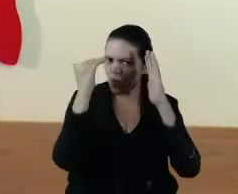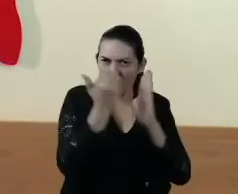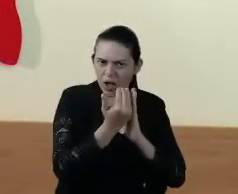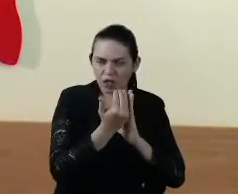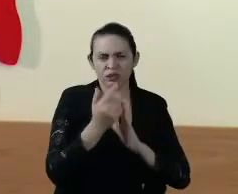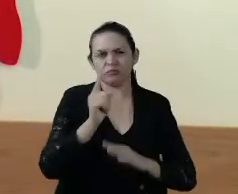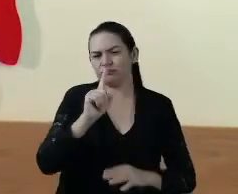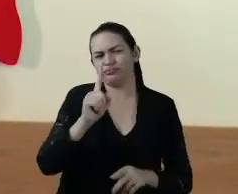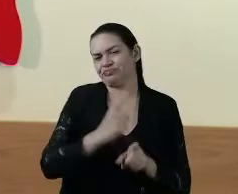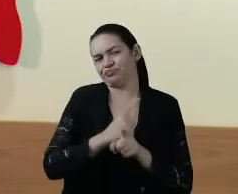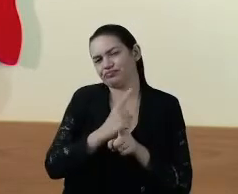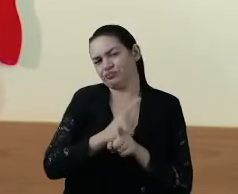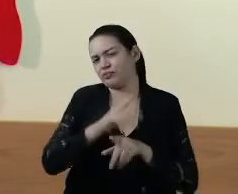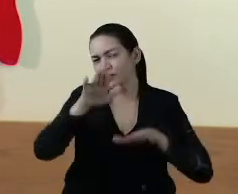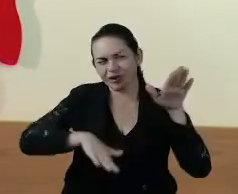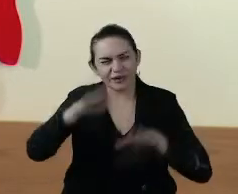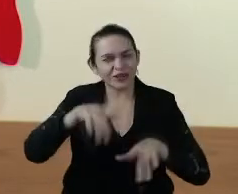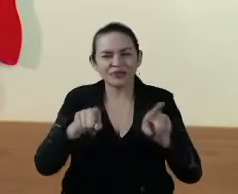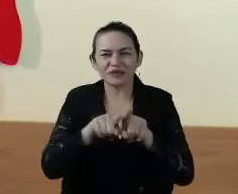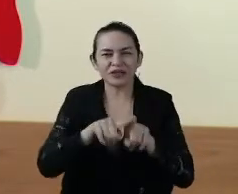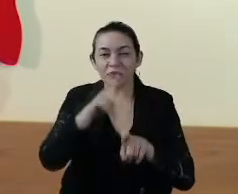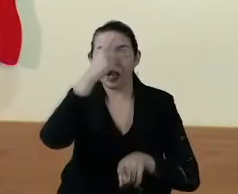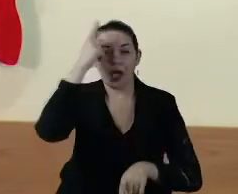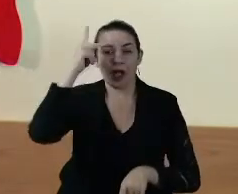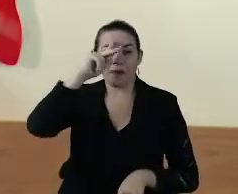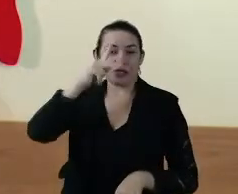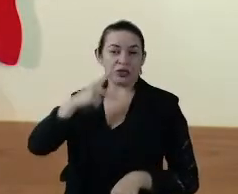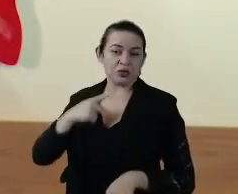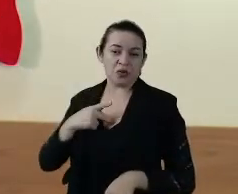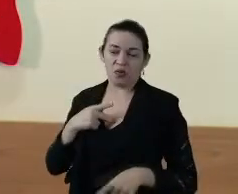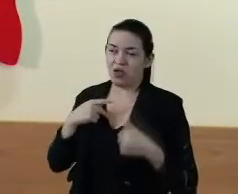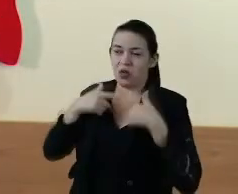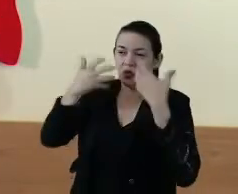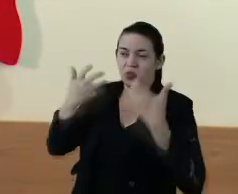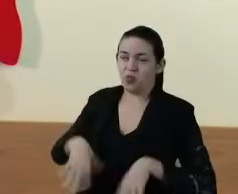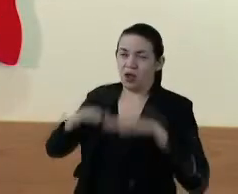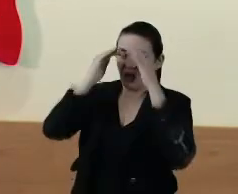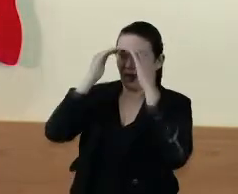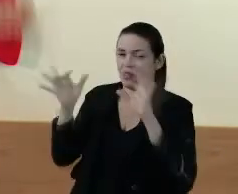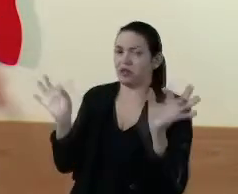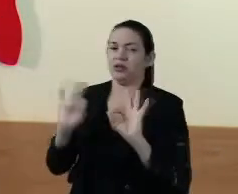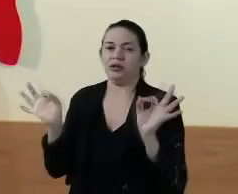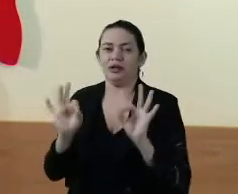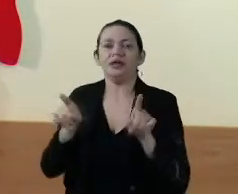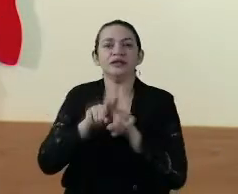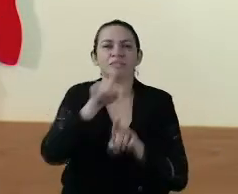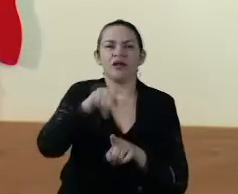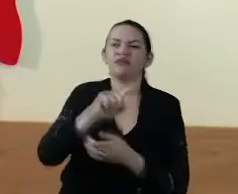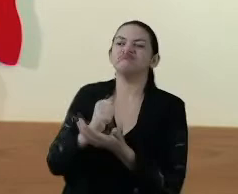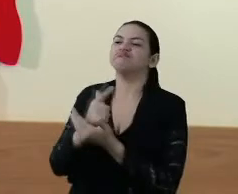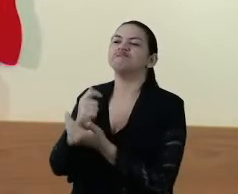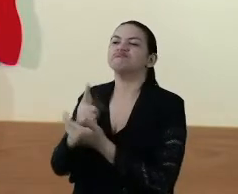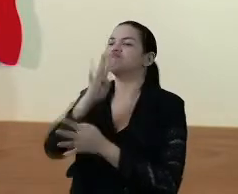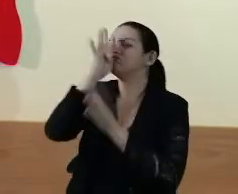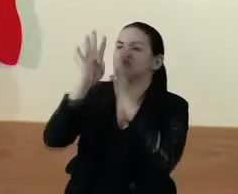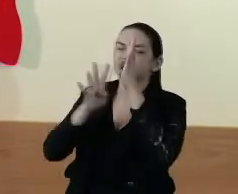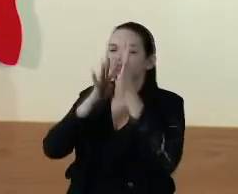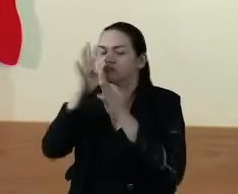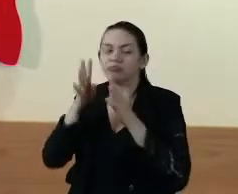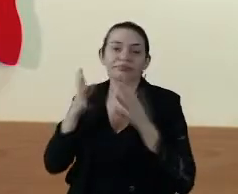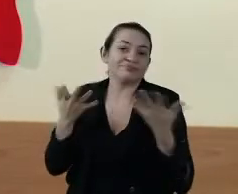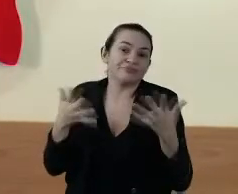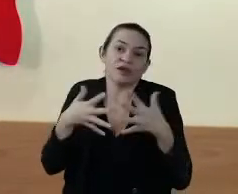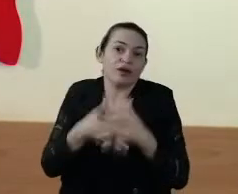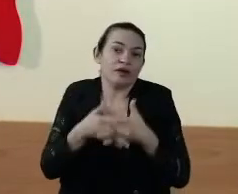falso. Às vezes são os consumidores que não querem cumprir, os empresários querem e vice-versa. Às vezes são os consumidores que querem, os empresários não querem.